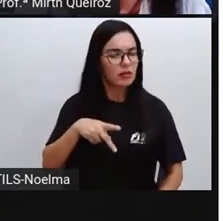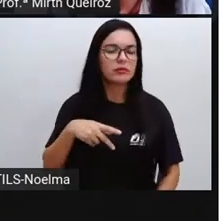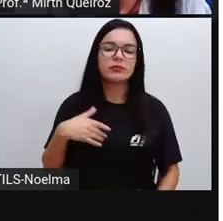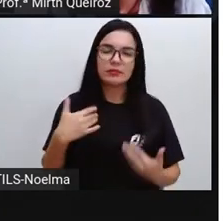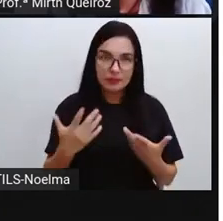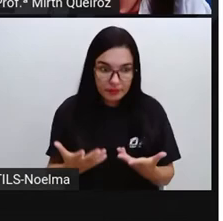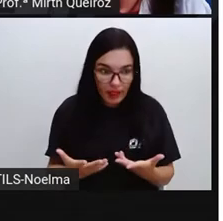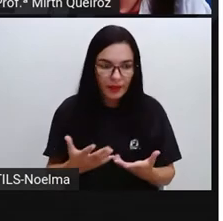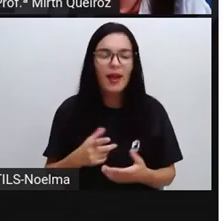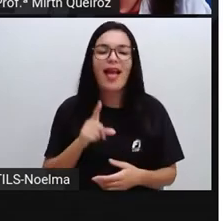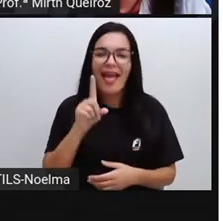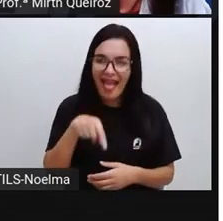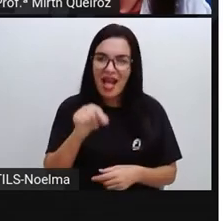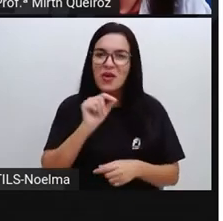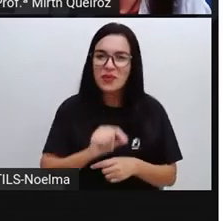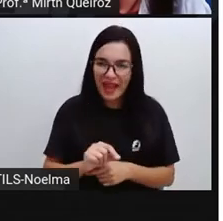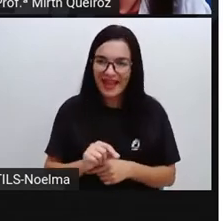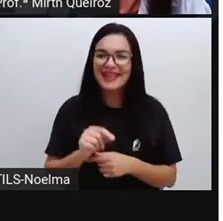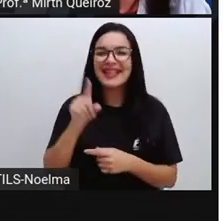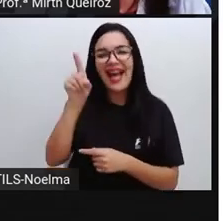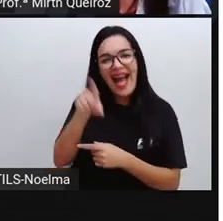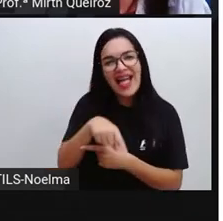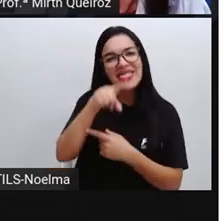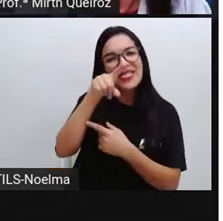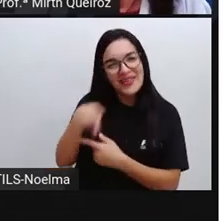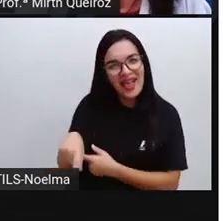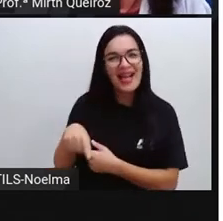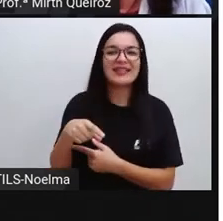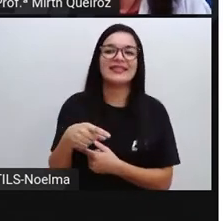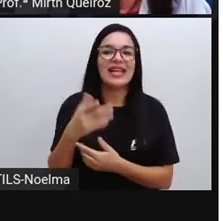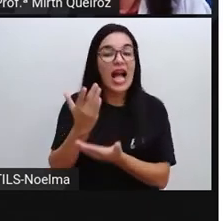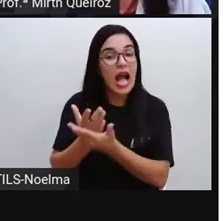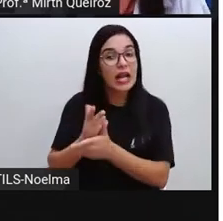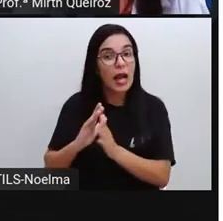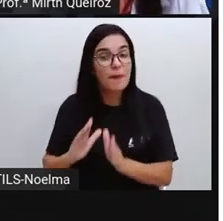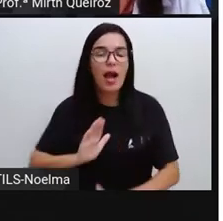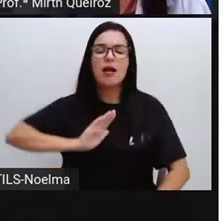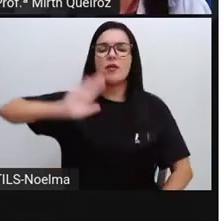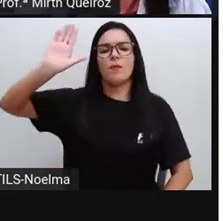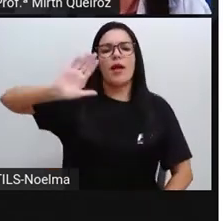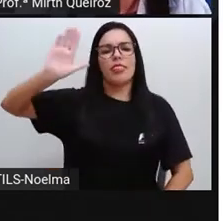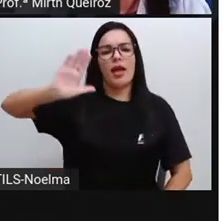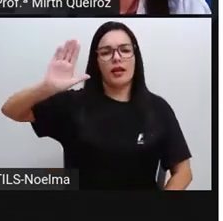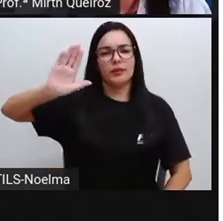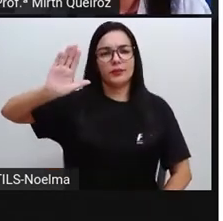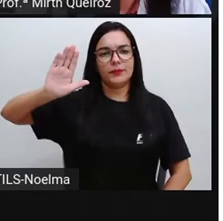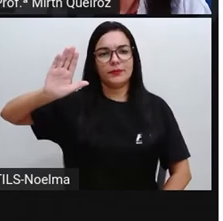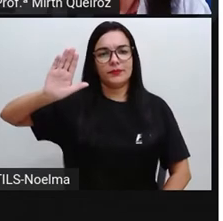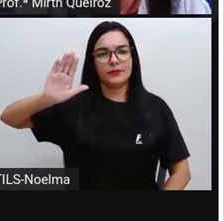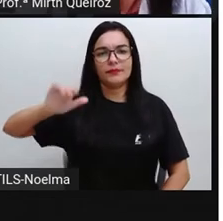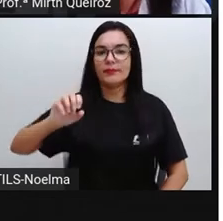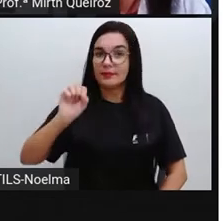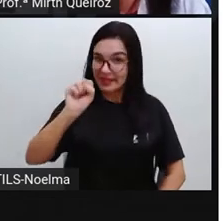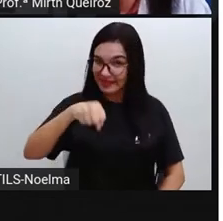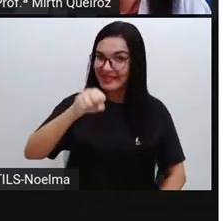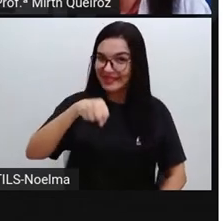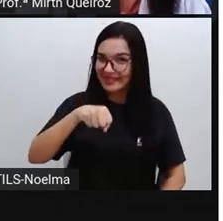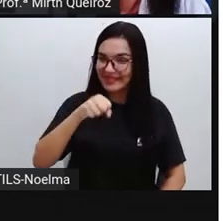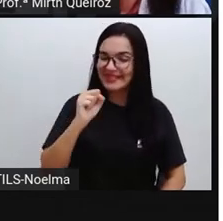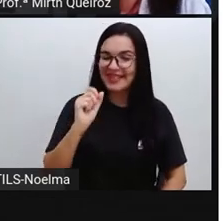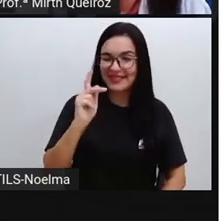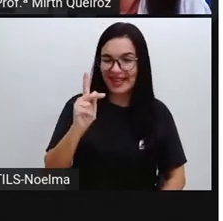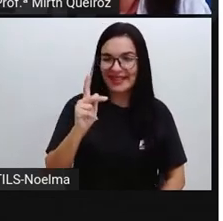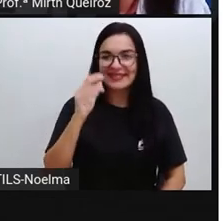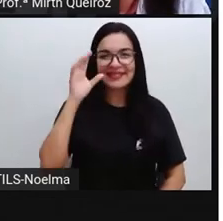pergunta. Nesse caso, indica anular esse mandato, invalidar esse mandato. Aí, caçar será com